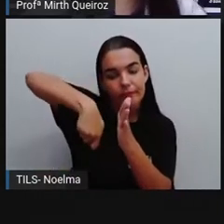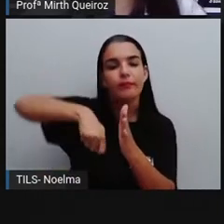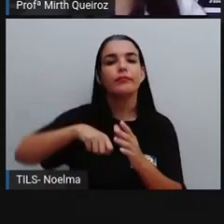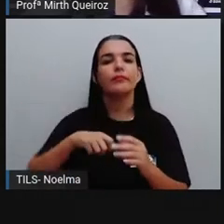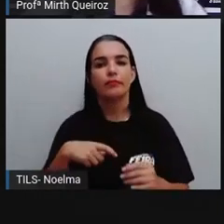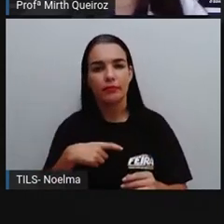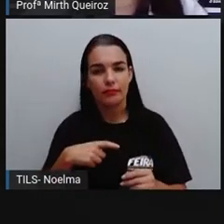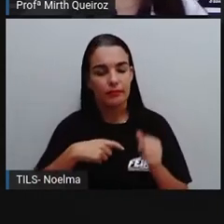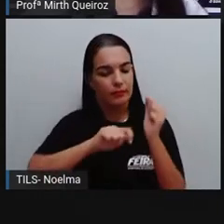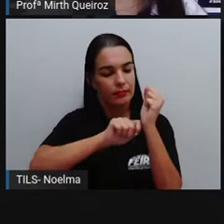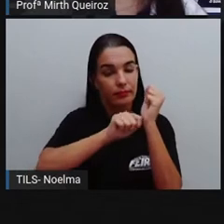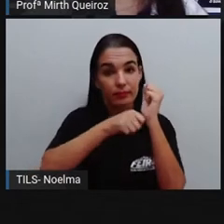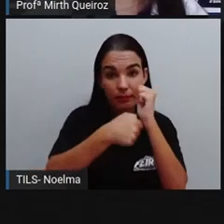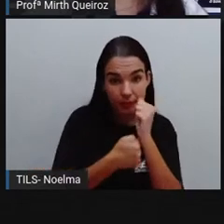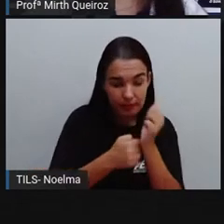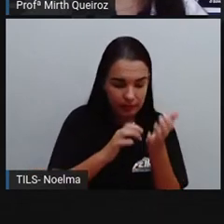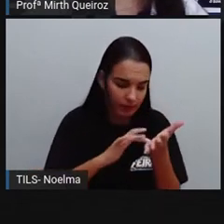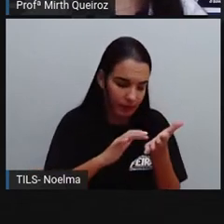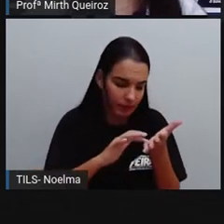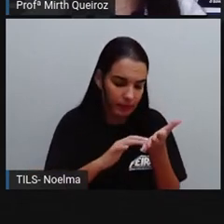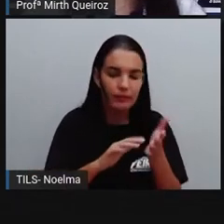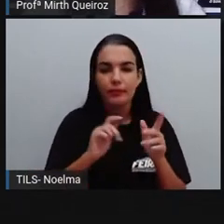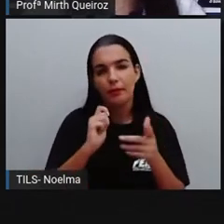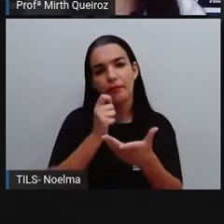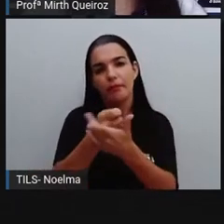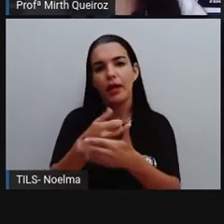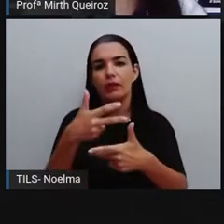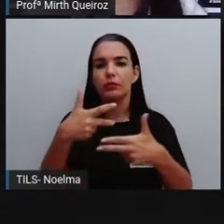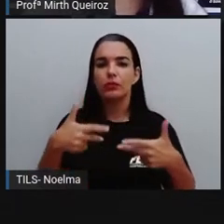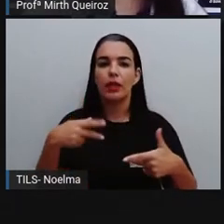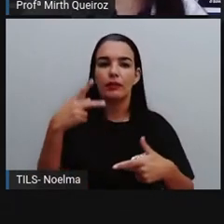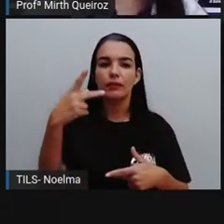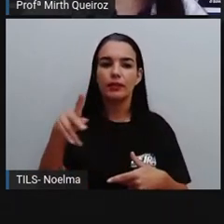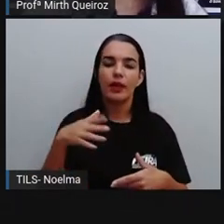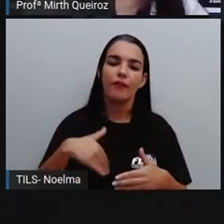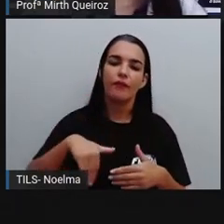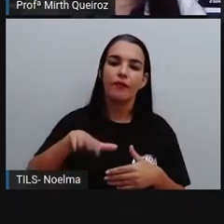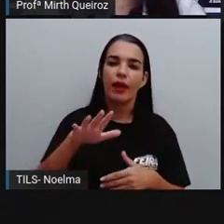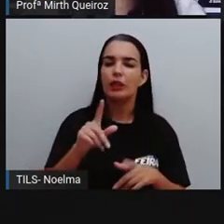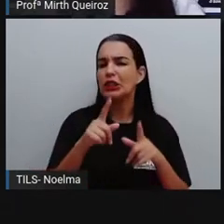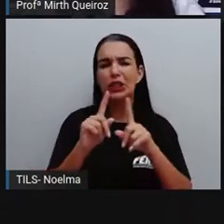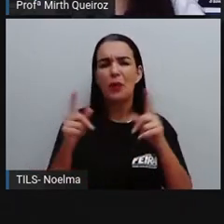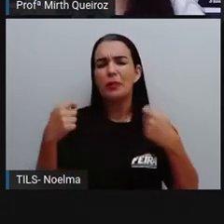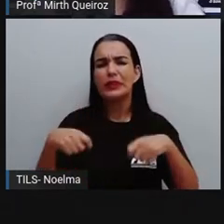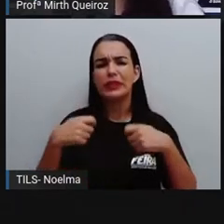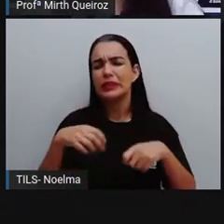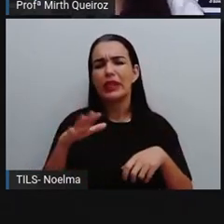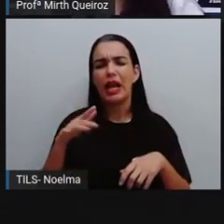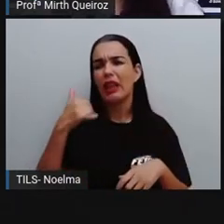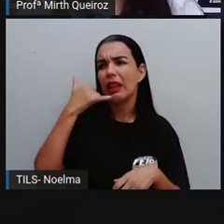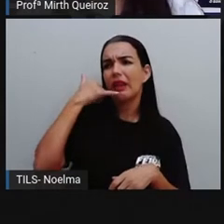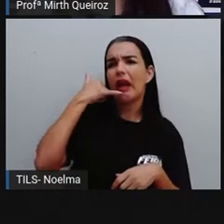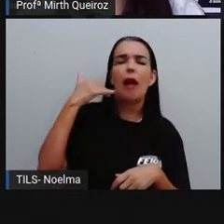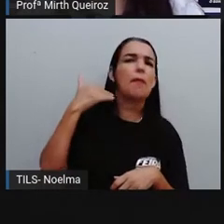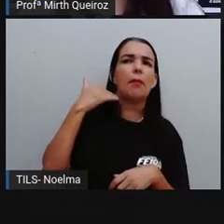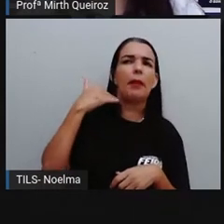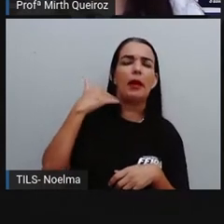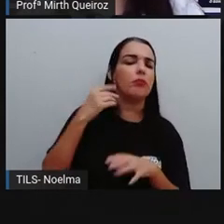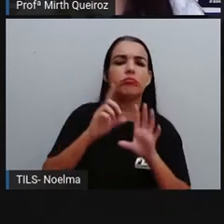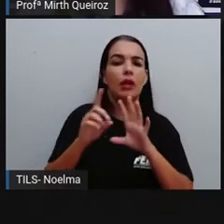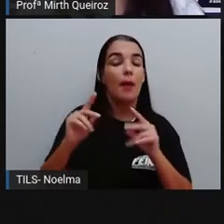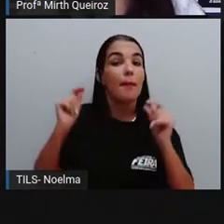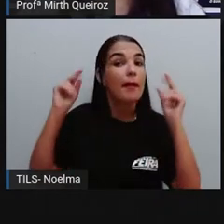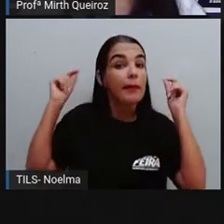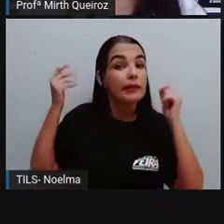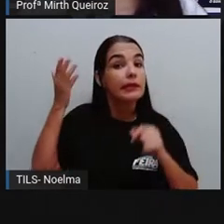a sua senha e assim fazer o pagamento aos estabelecimentos. Não precisa mais ligar para o banco para poder liberar essa